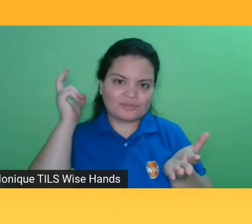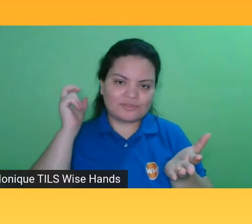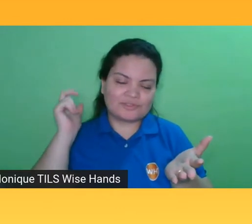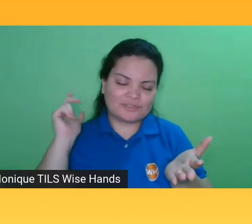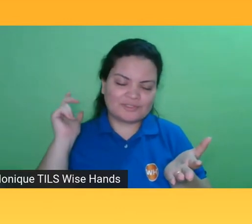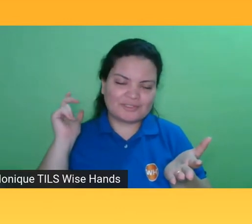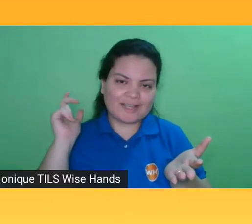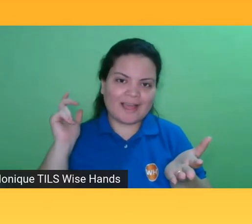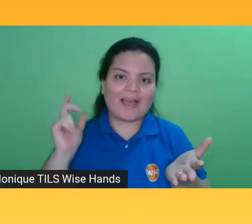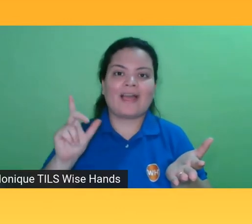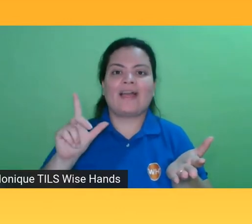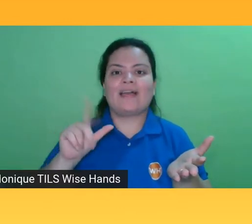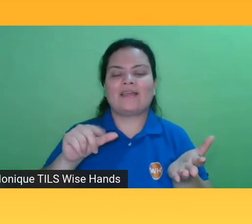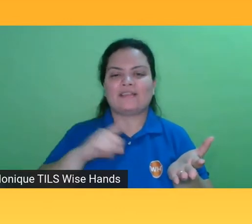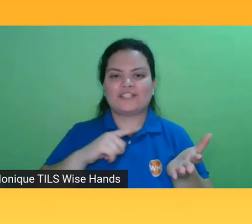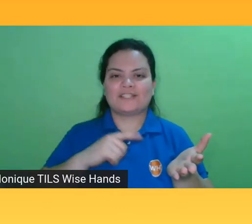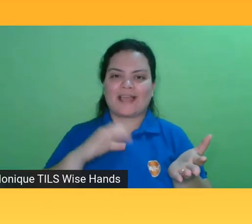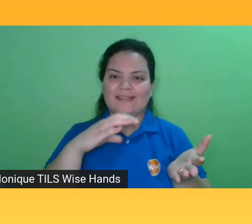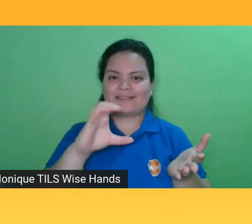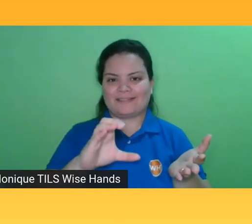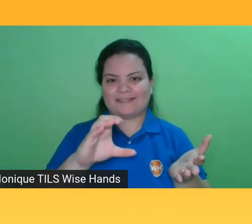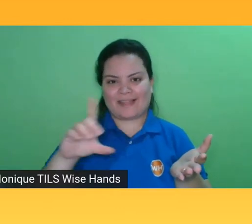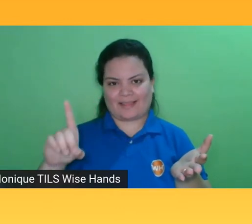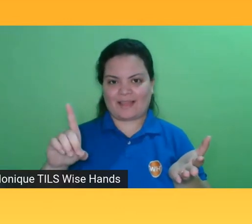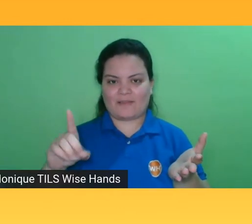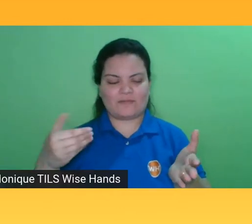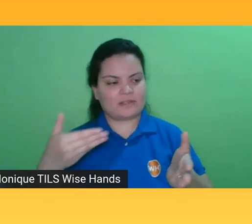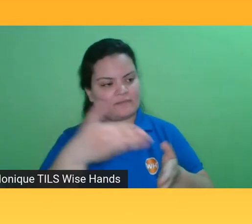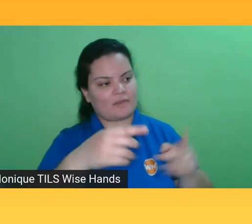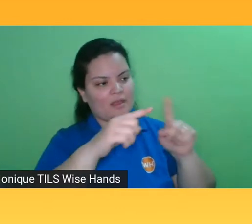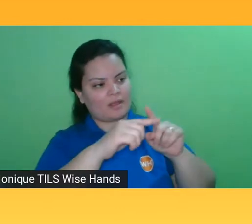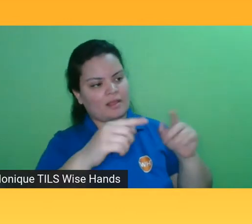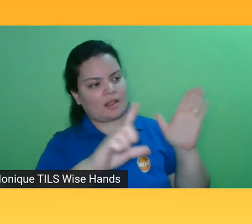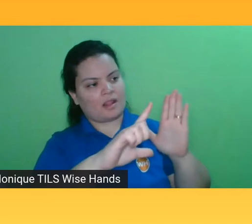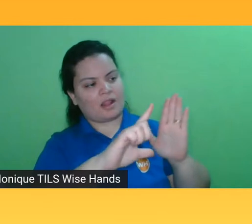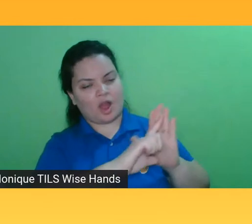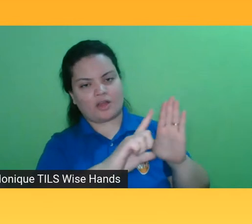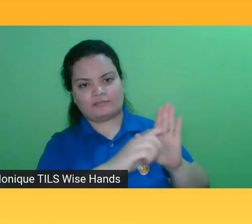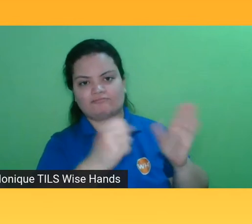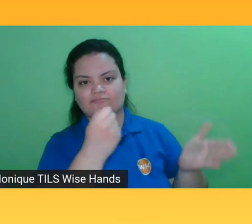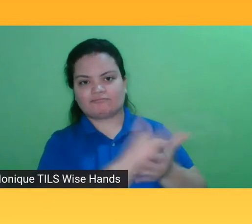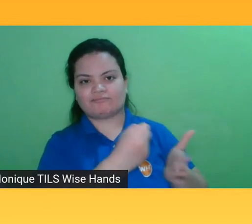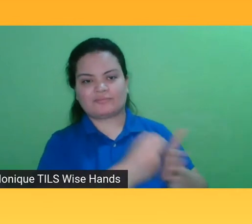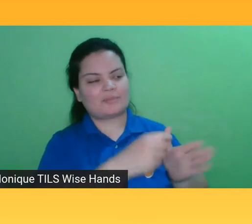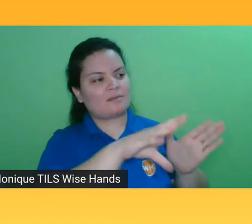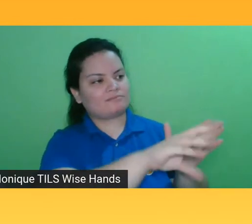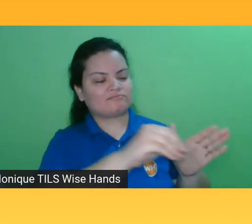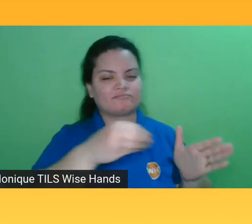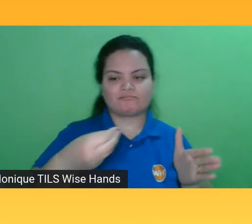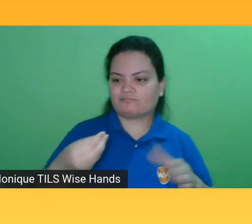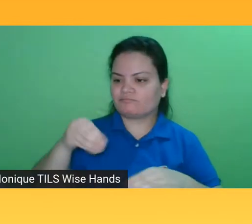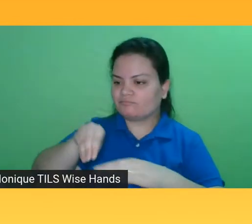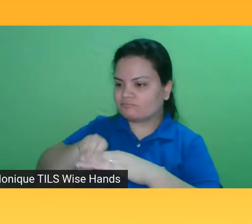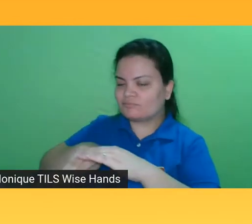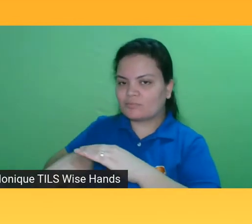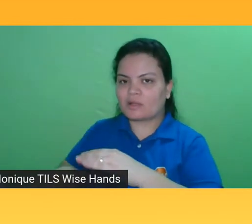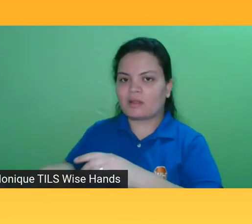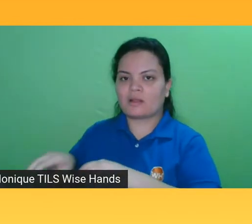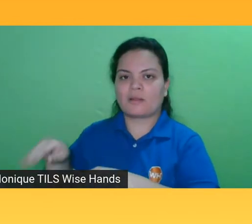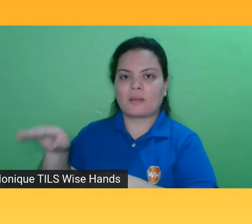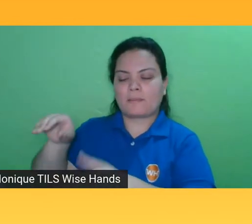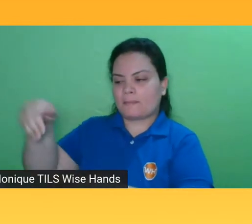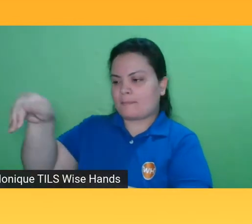o CD com o audiolivro e levava para casa. Isso foi muito interessante, foi uma época que ninguém ainda pensava muito nisso no Brasil.